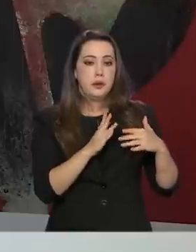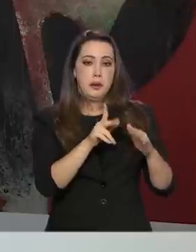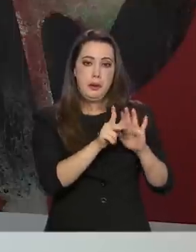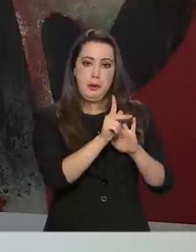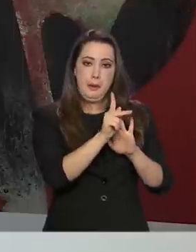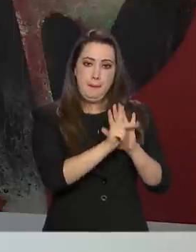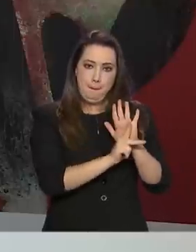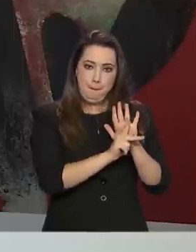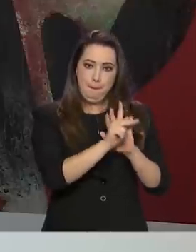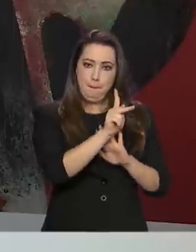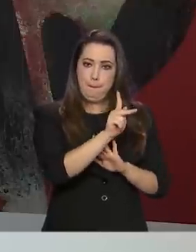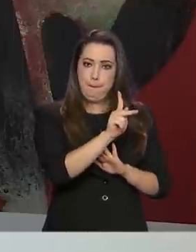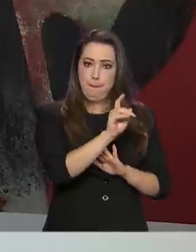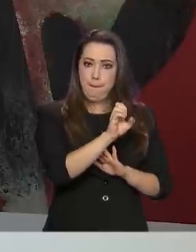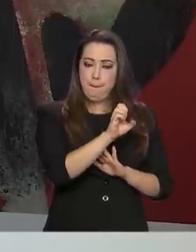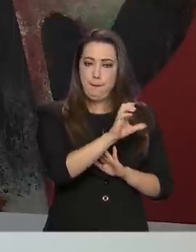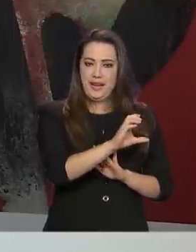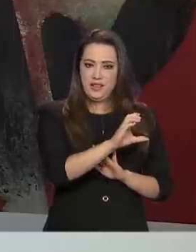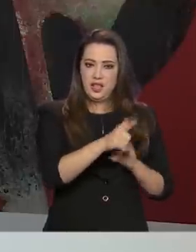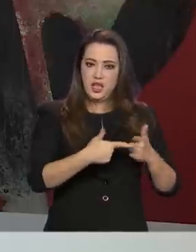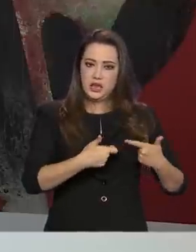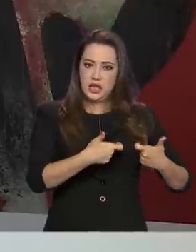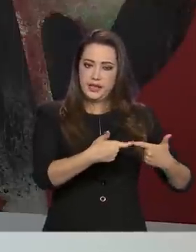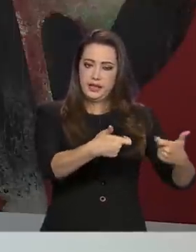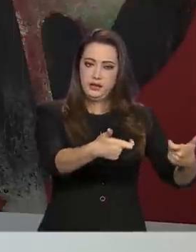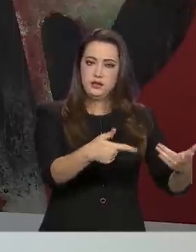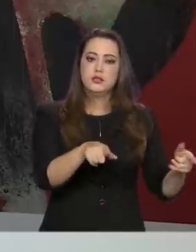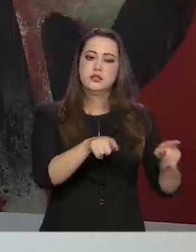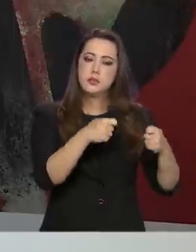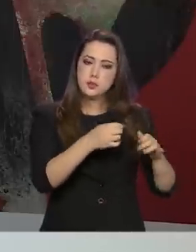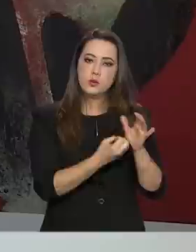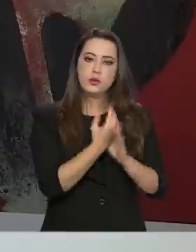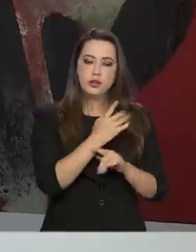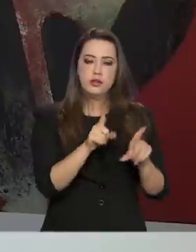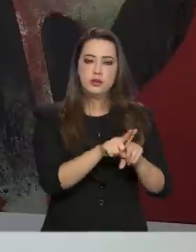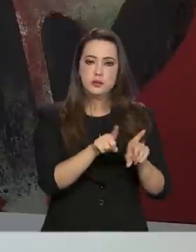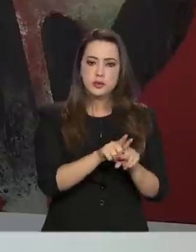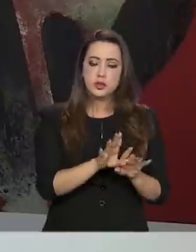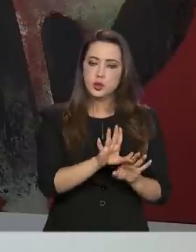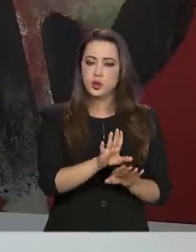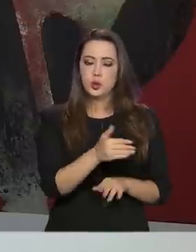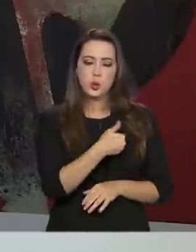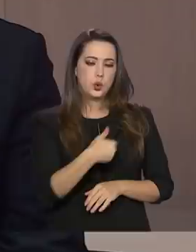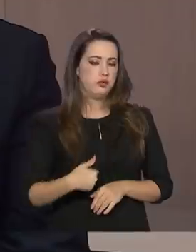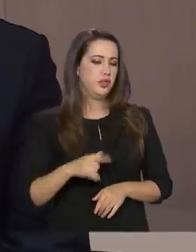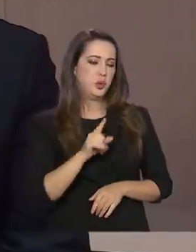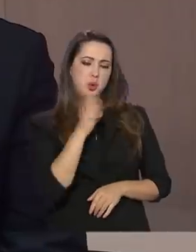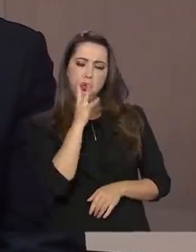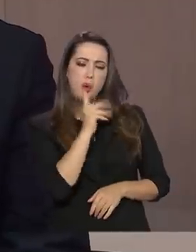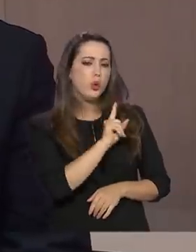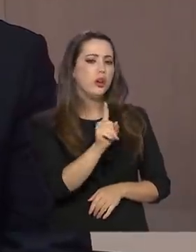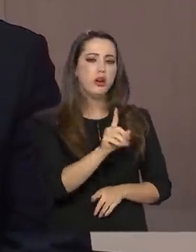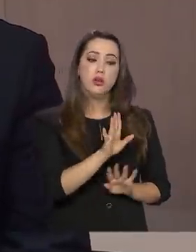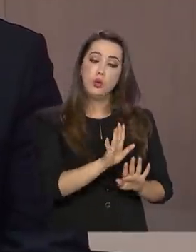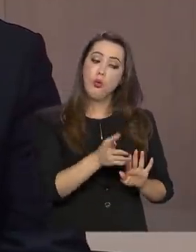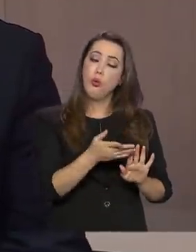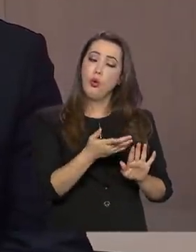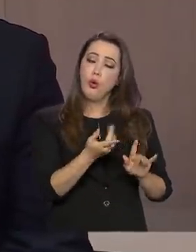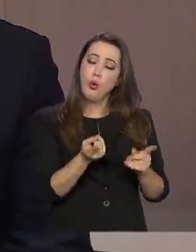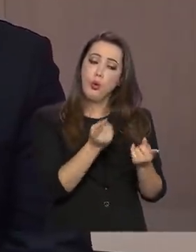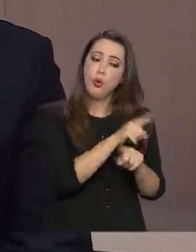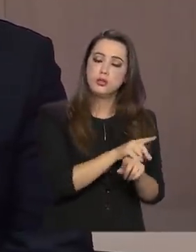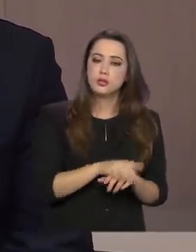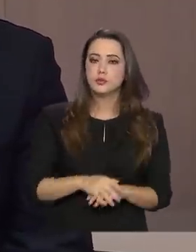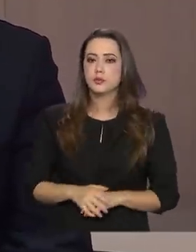Então, o governo, ele não agiu de forma lenta. Houve a necessidade de acaboço de leis para